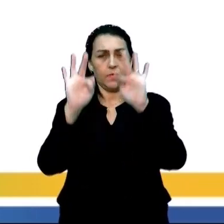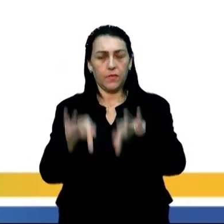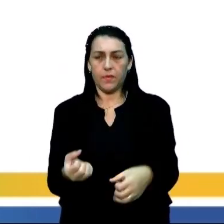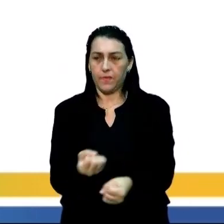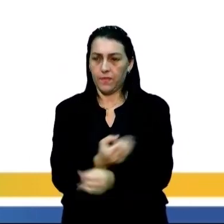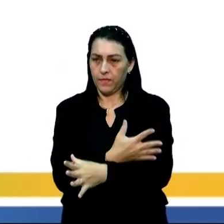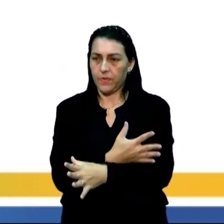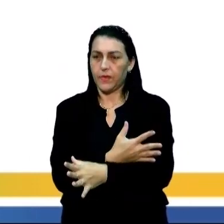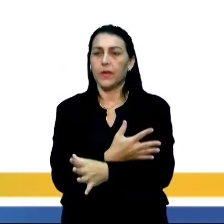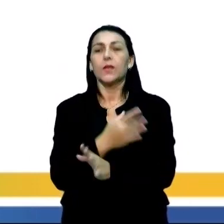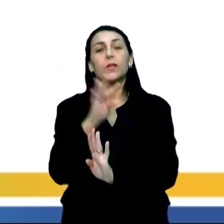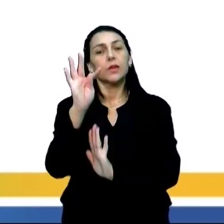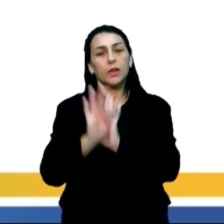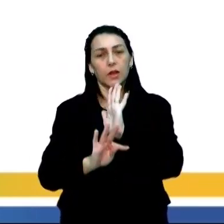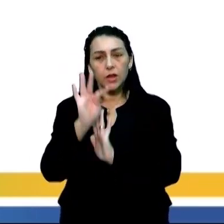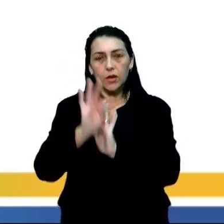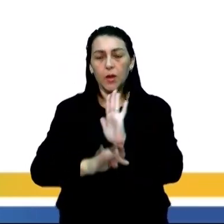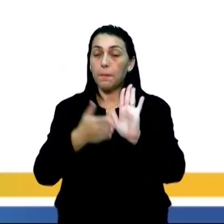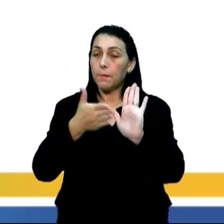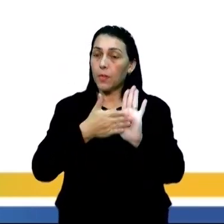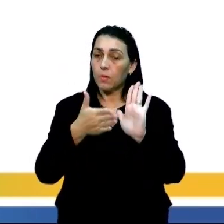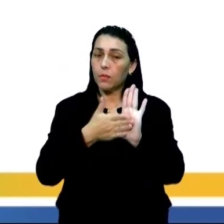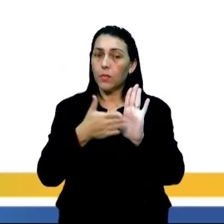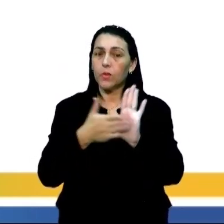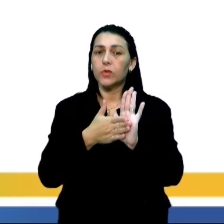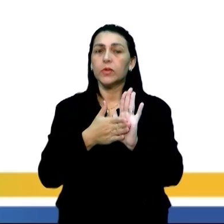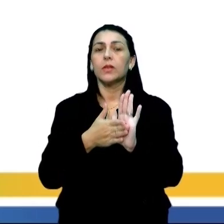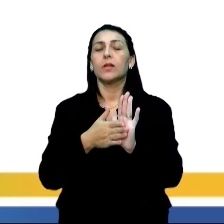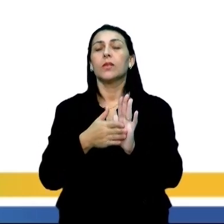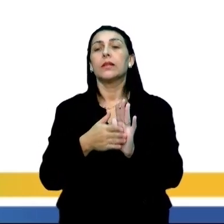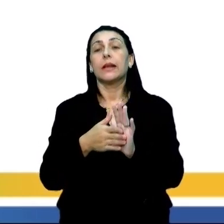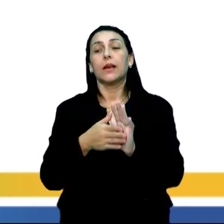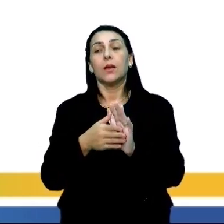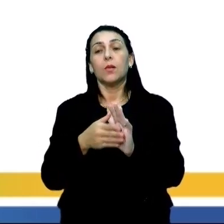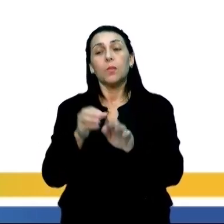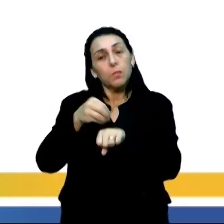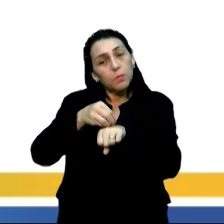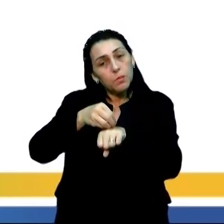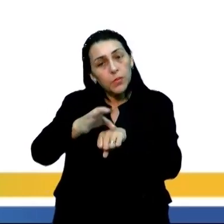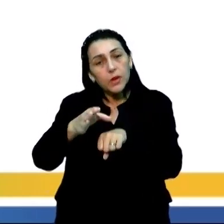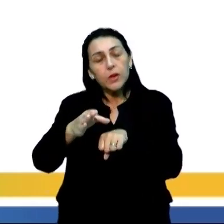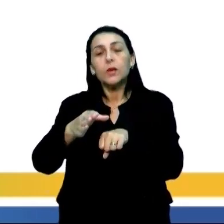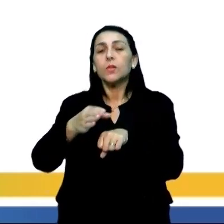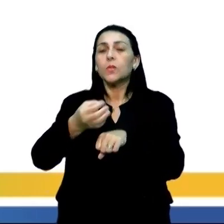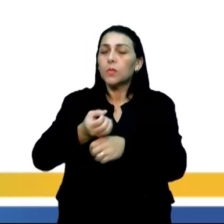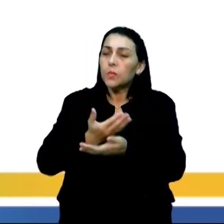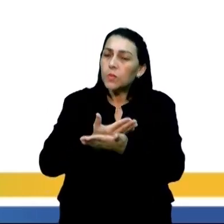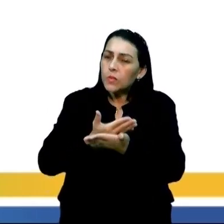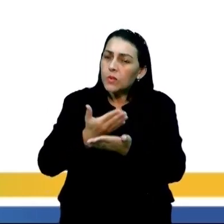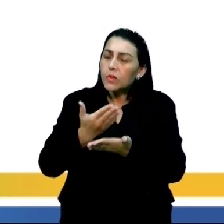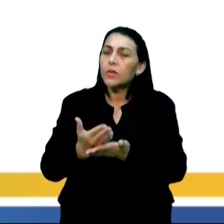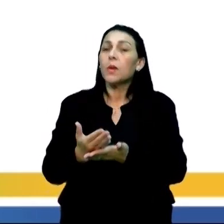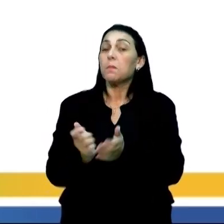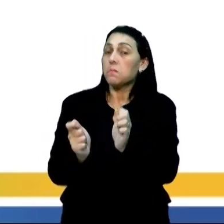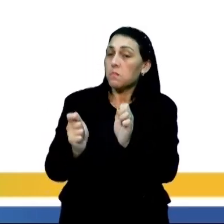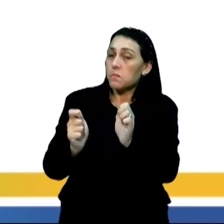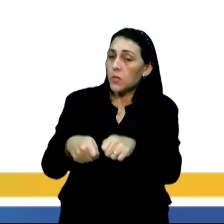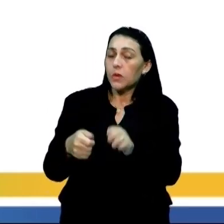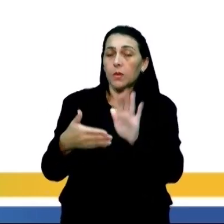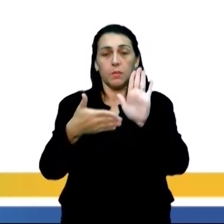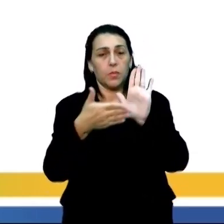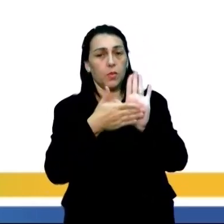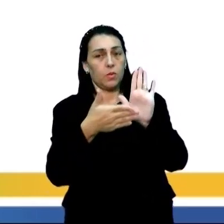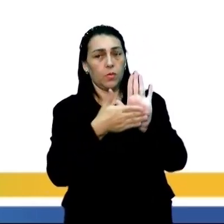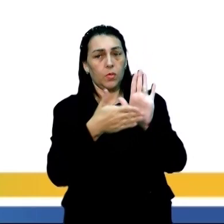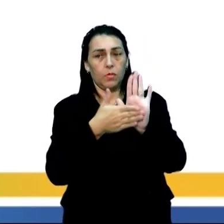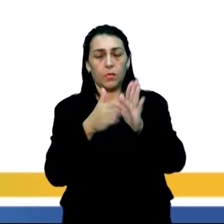você está fechando o seu texto. E aí, o último parágrafo sugere uma iniciativa de uma possível proposta